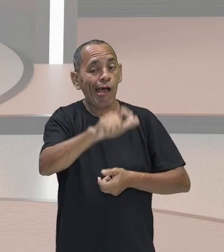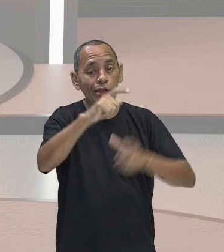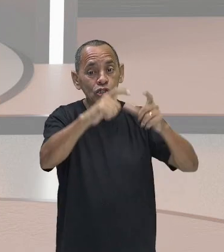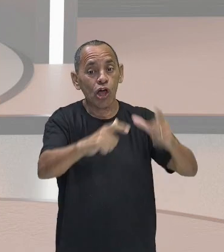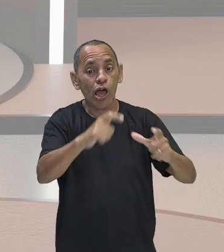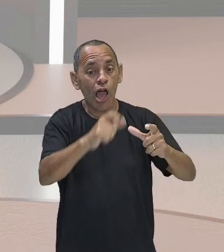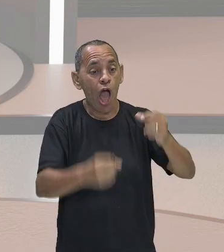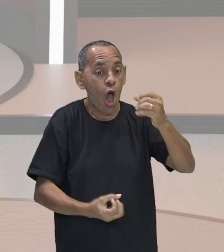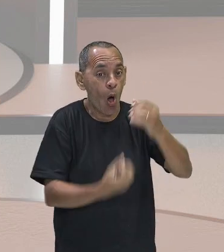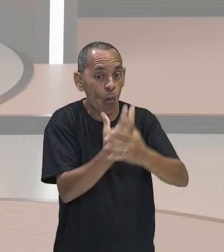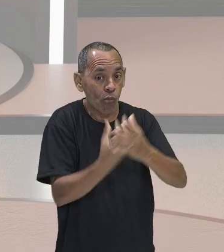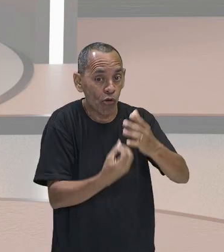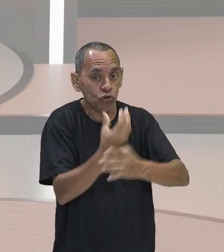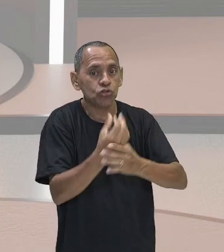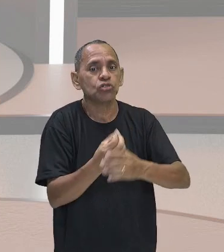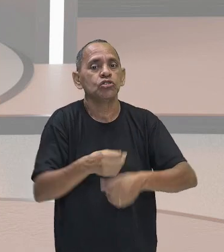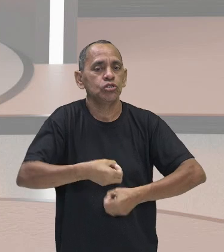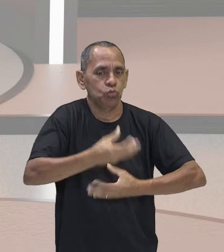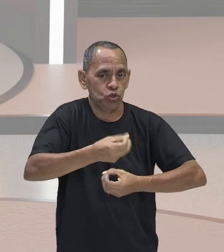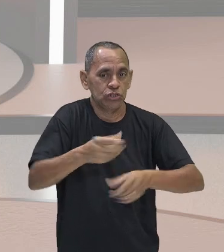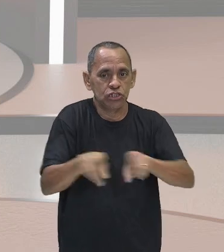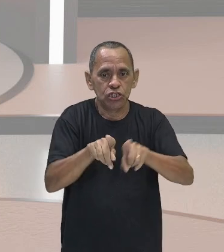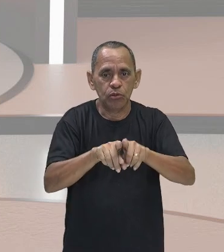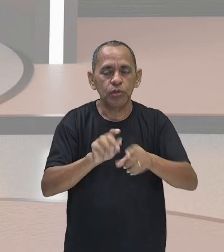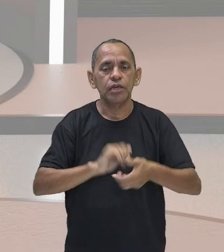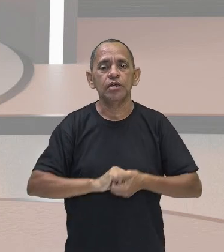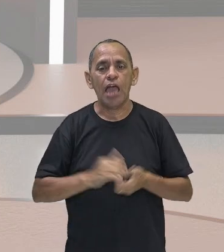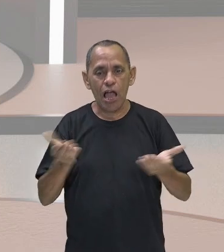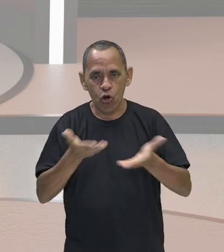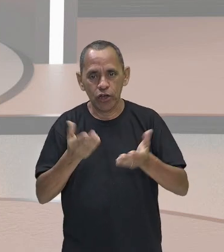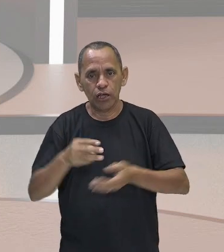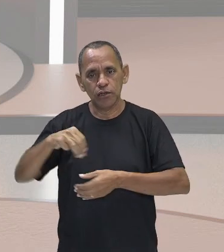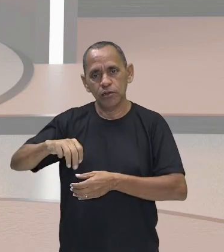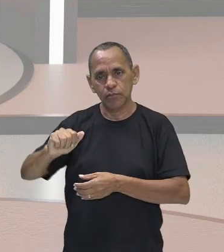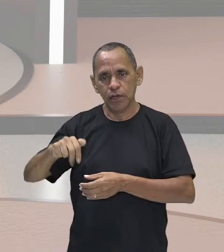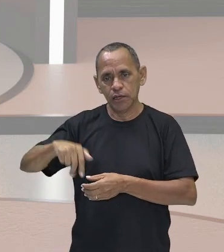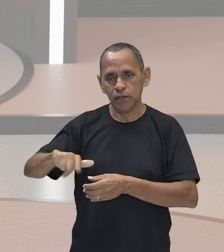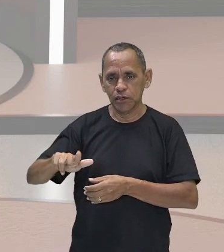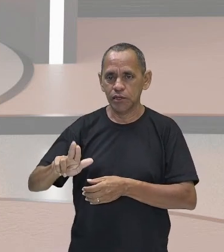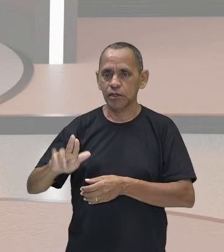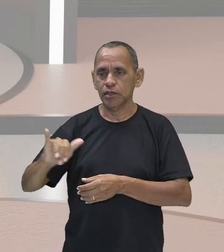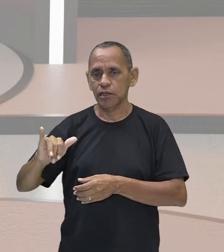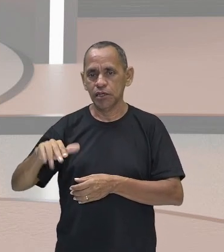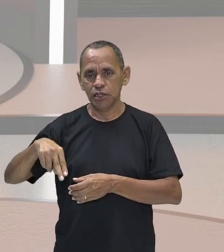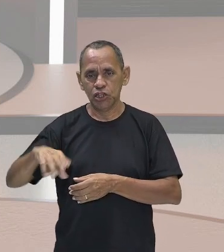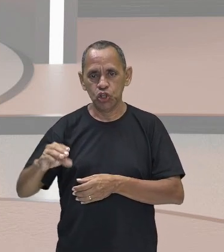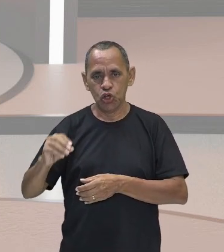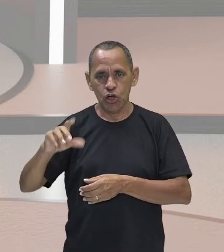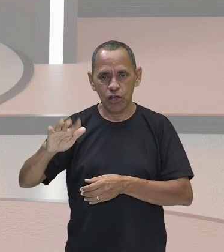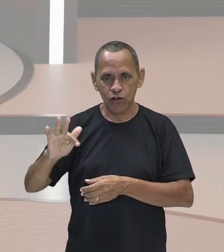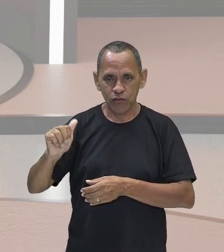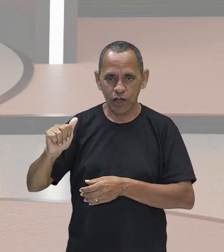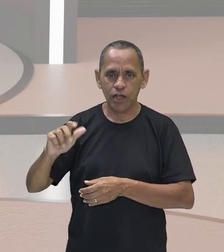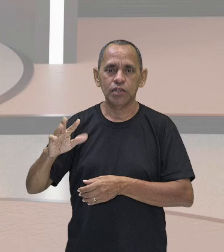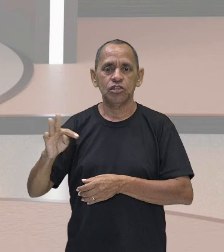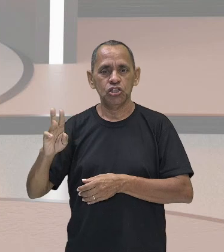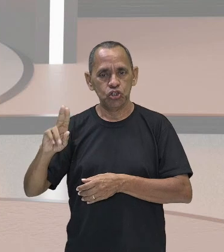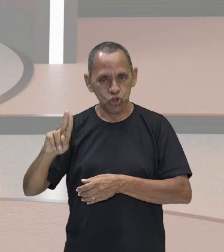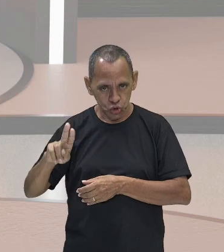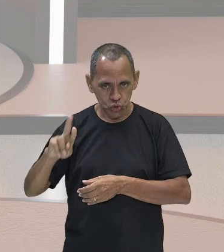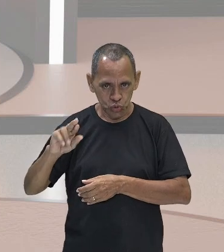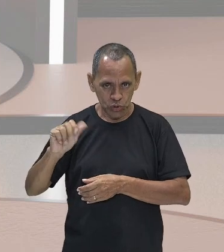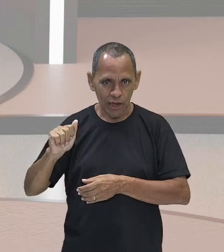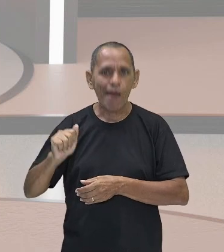basicamente a gente chama de maquinofatura. Nessa etapa, a introdução de energia mecânica que